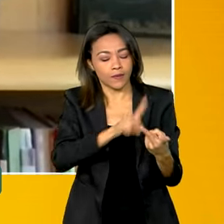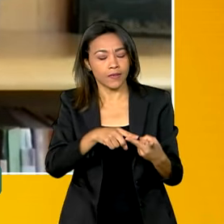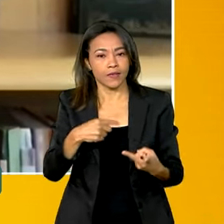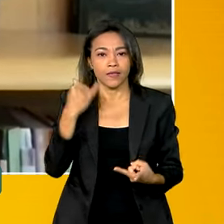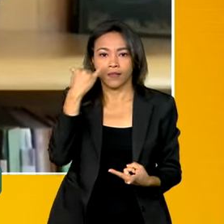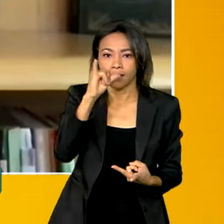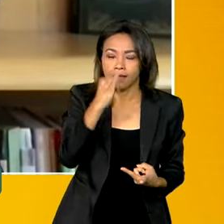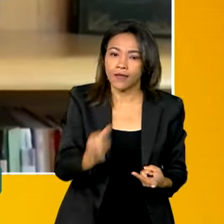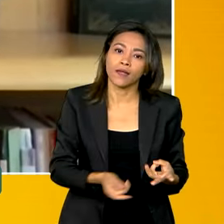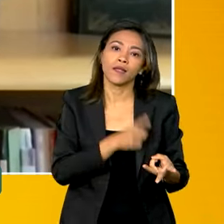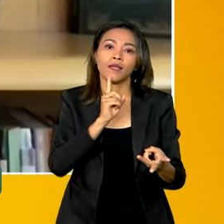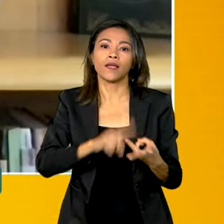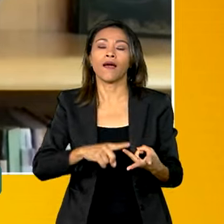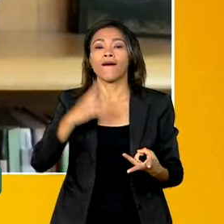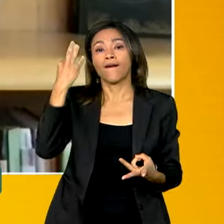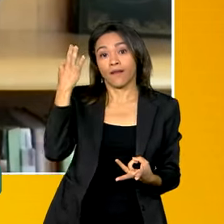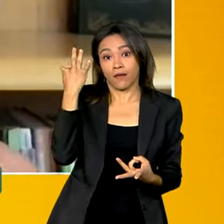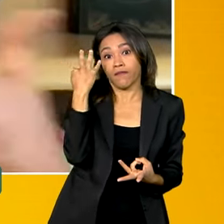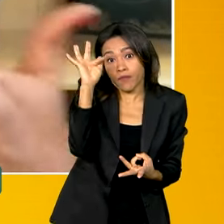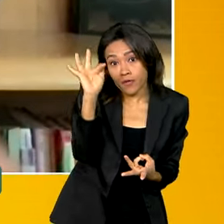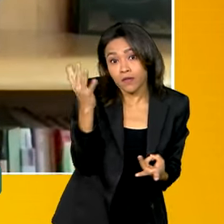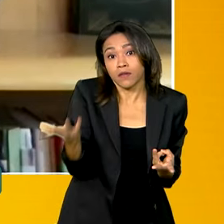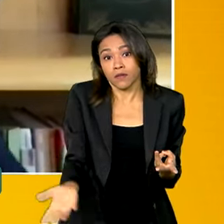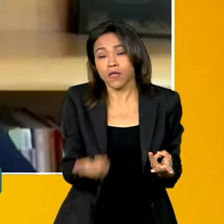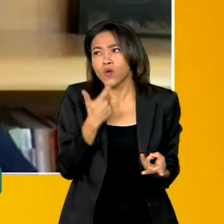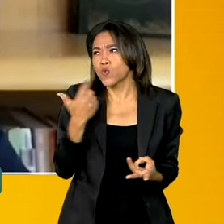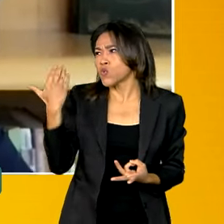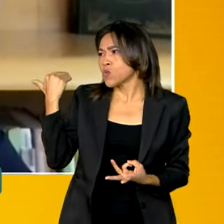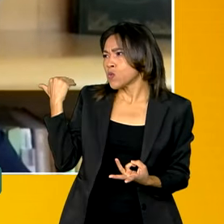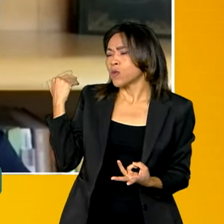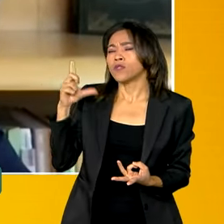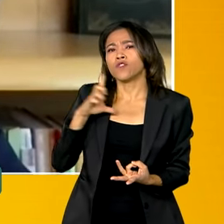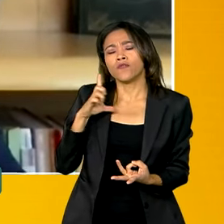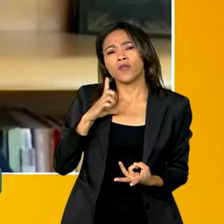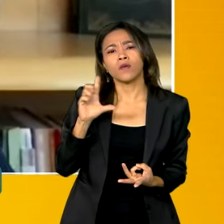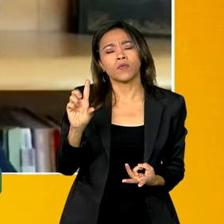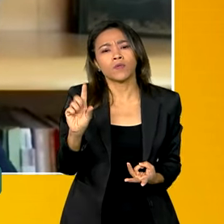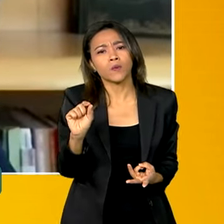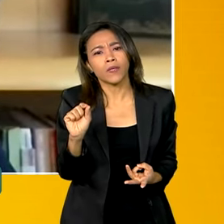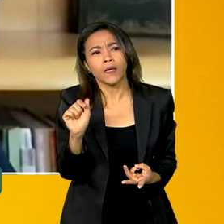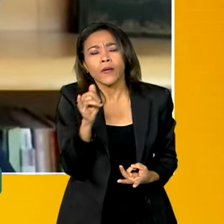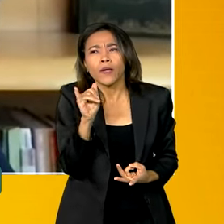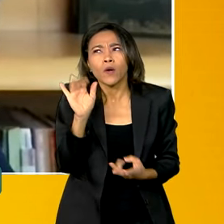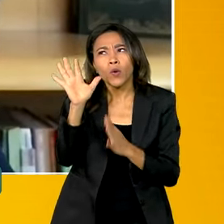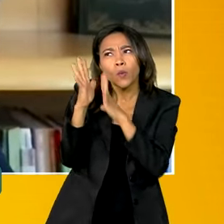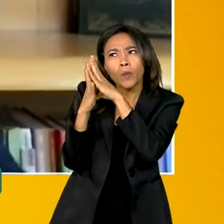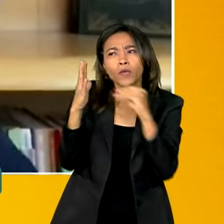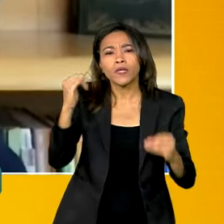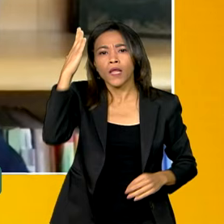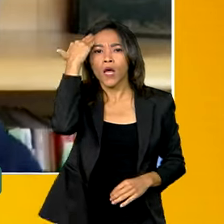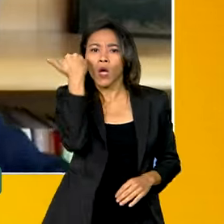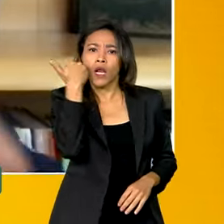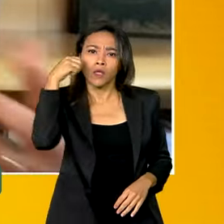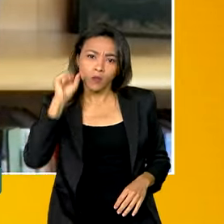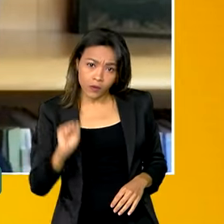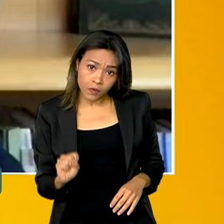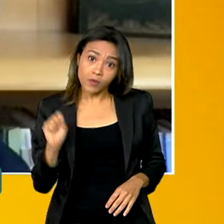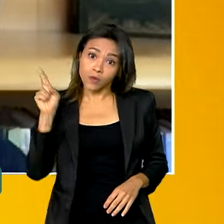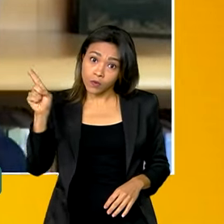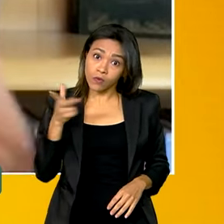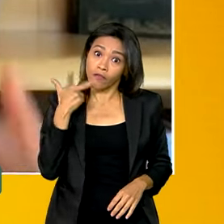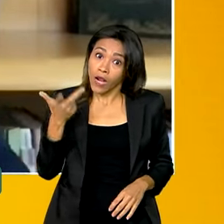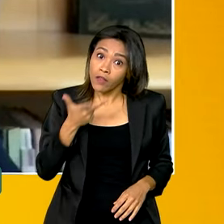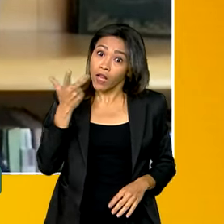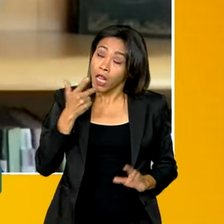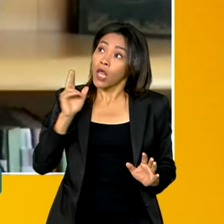Itália, França, agora recentemente tem o exemplo da Coreia do Sul, todo mundo falando sobre Coreia